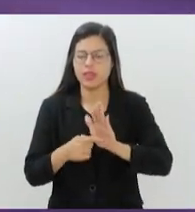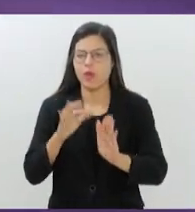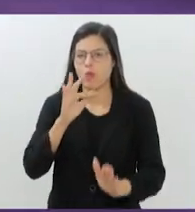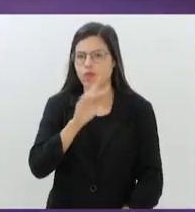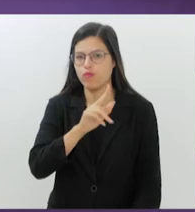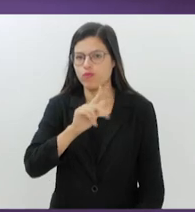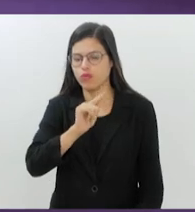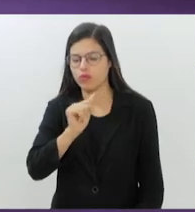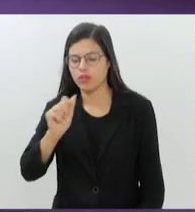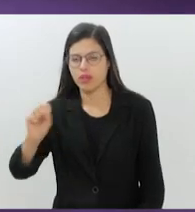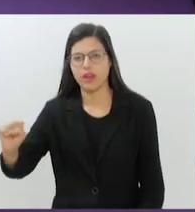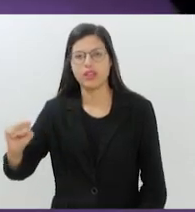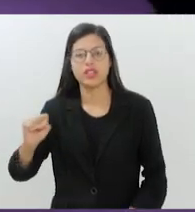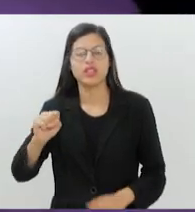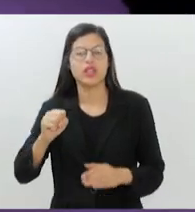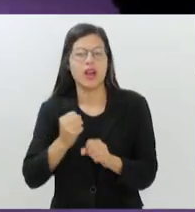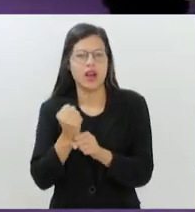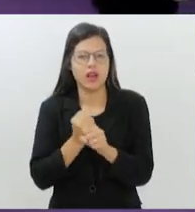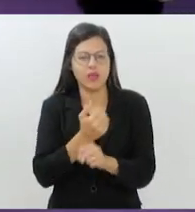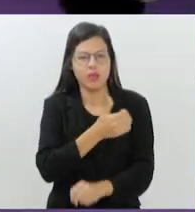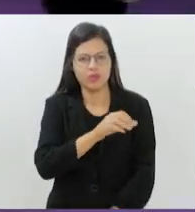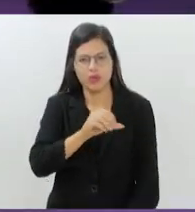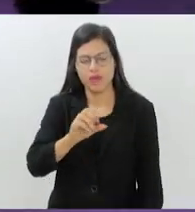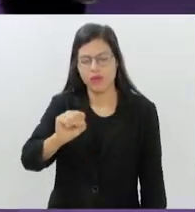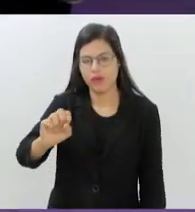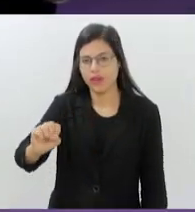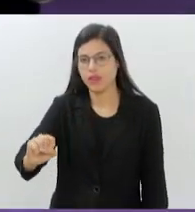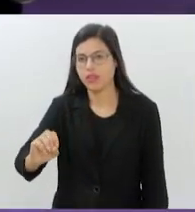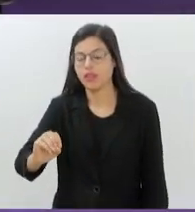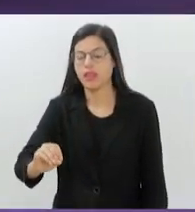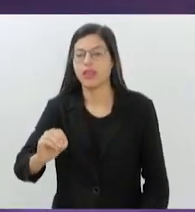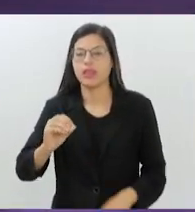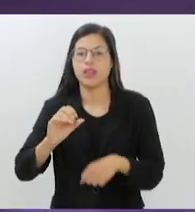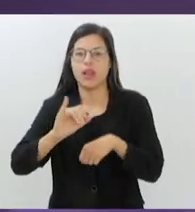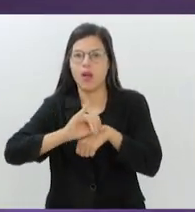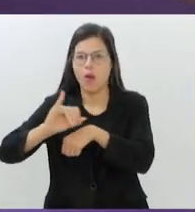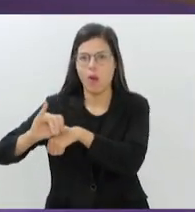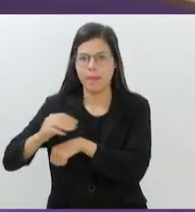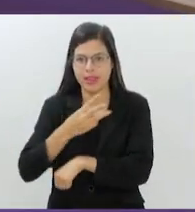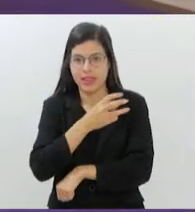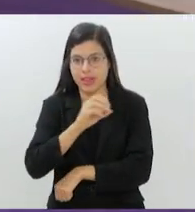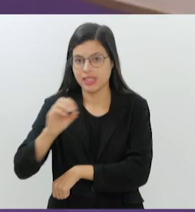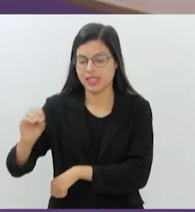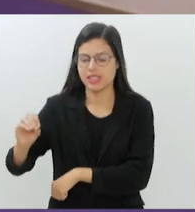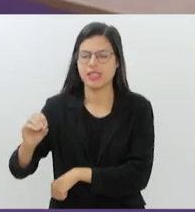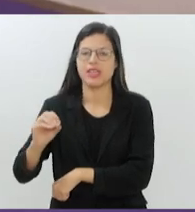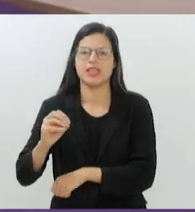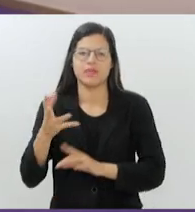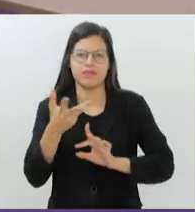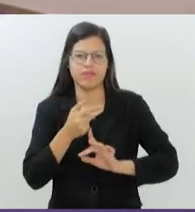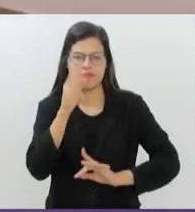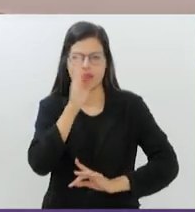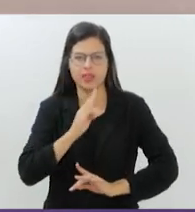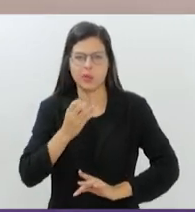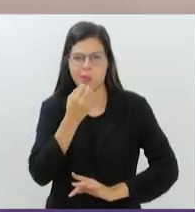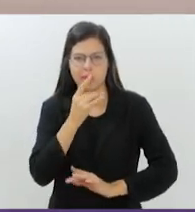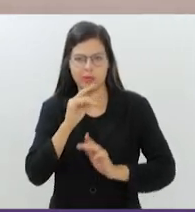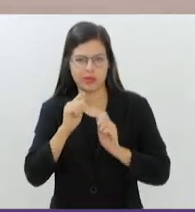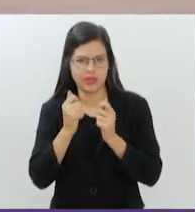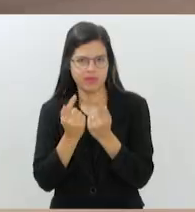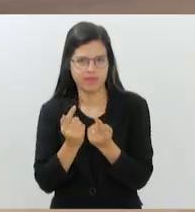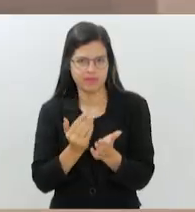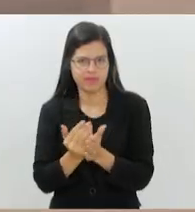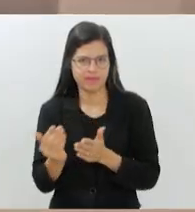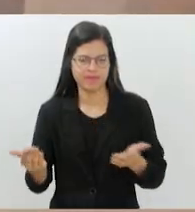e Anos 1980 no Brasil, com 300 obras de artistas nacionais. O Bom Dia Alerj começa agora.